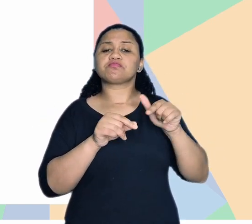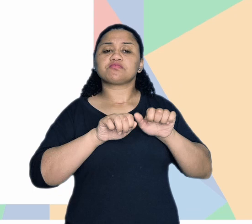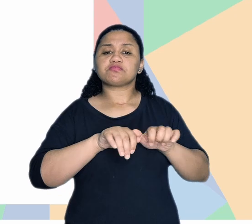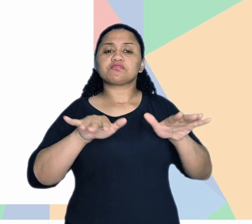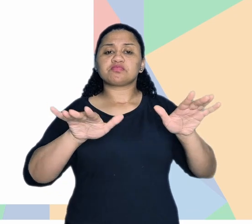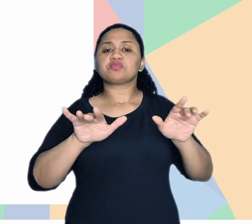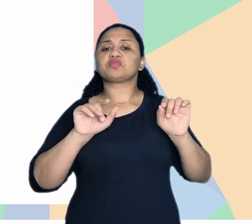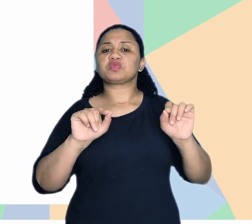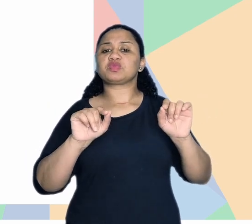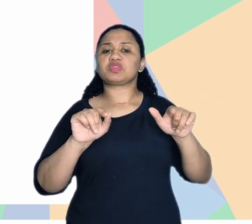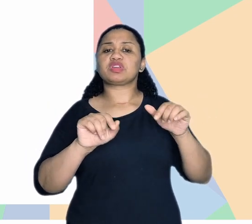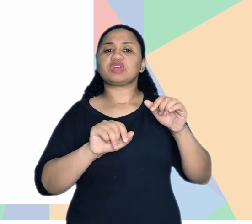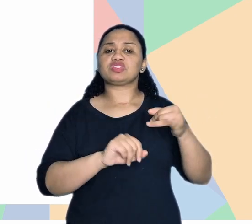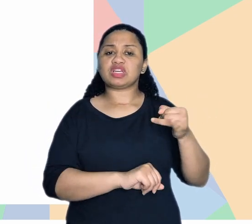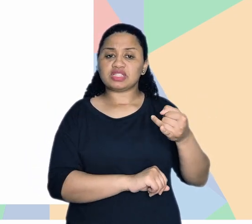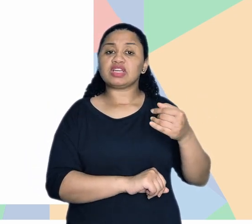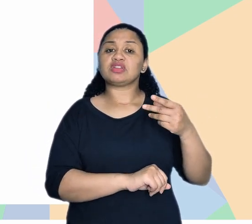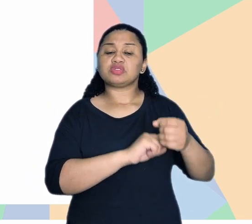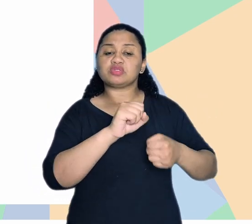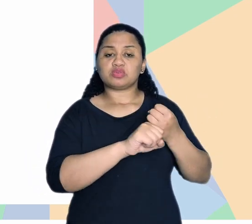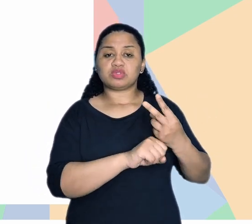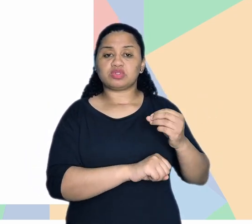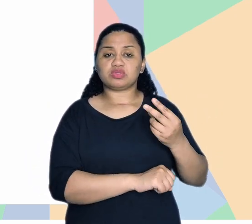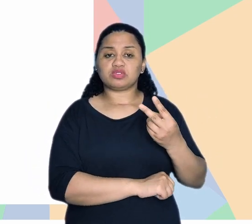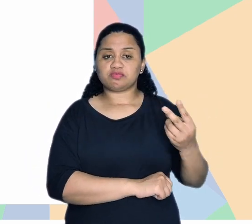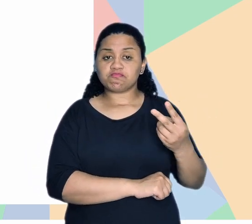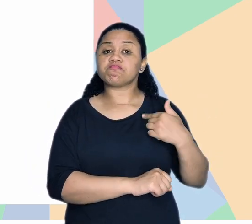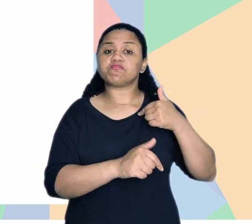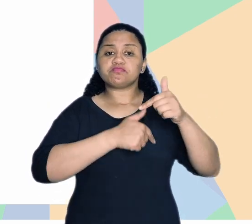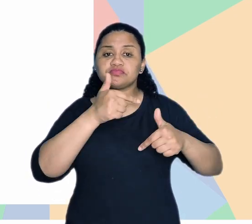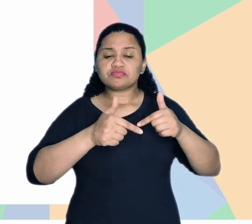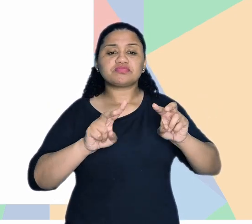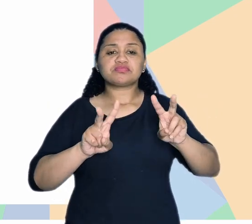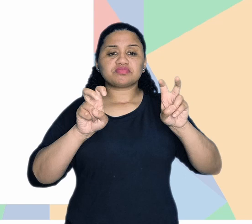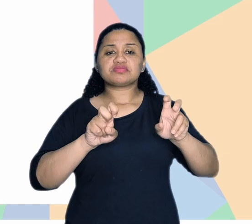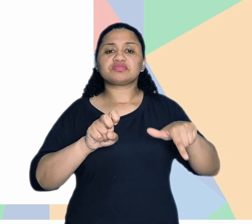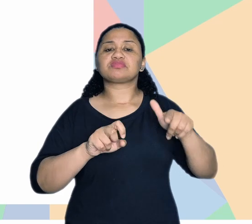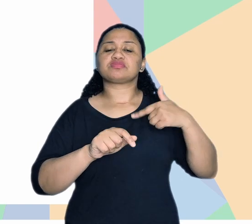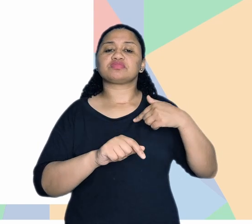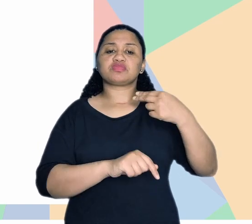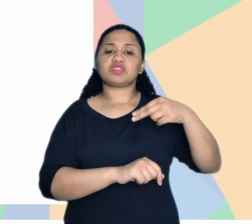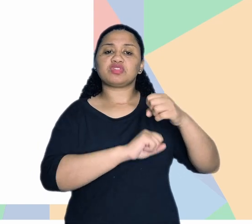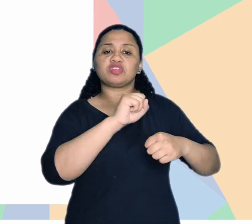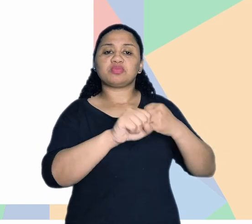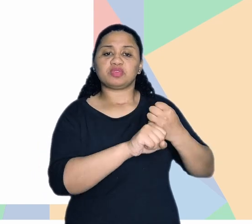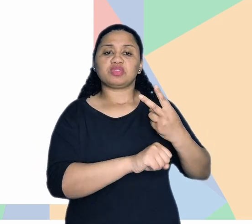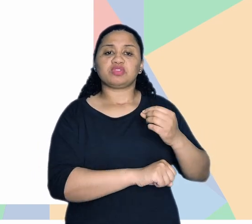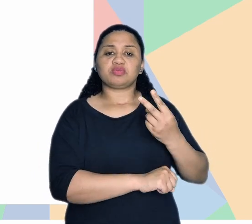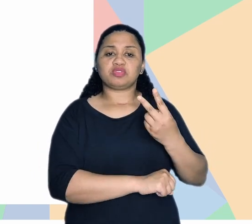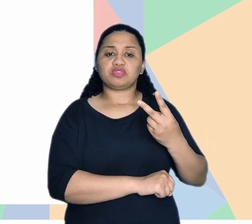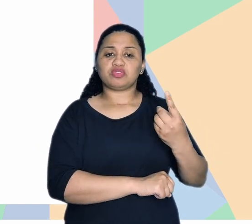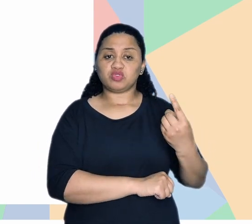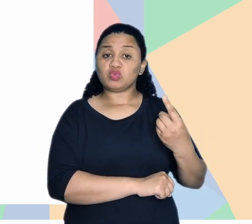desenvolvendo desde lançado, né, desde janeiro agora de 2022. A gente vem trabalhando aqui esse tema desde